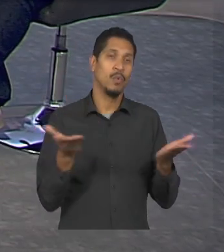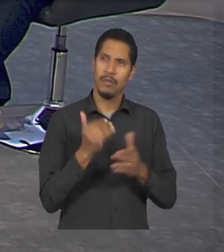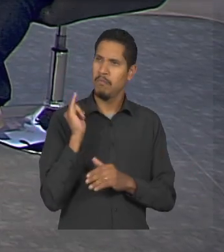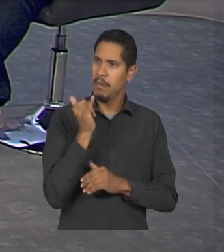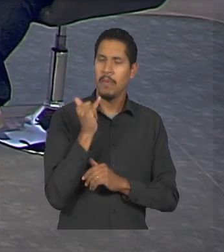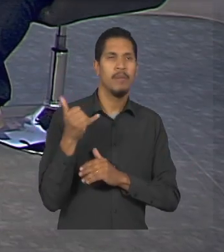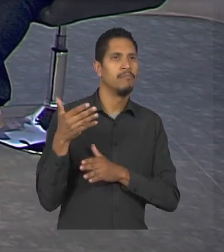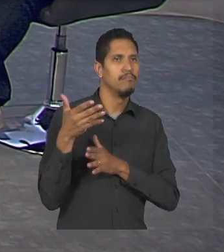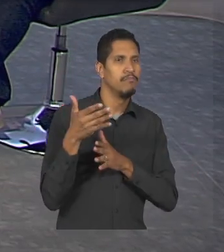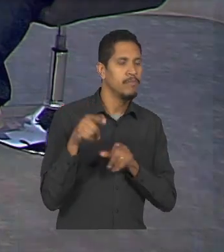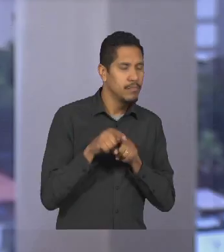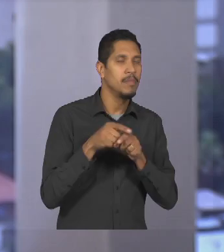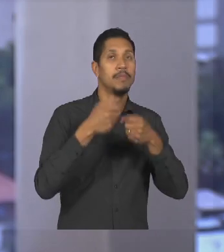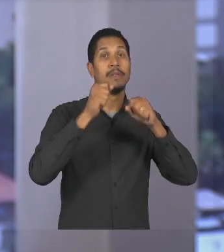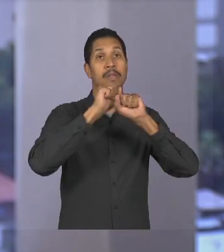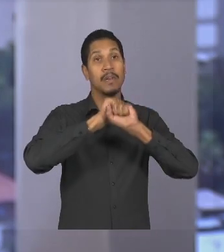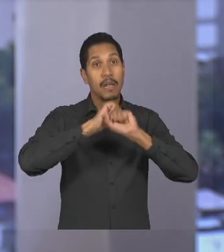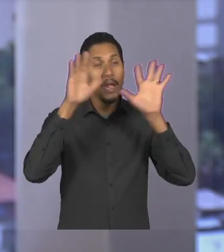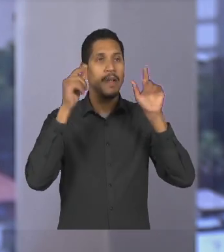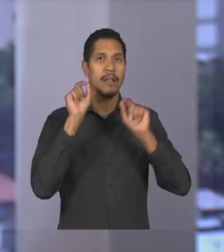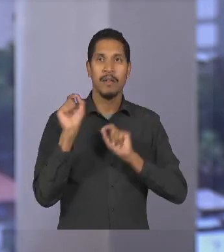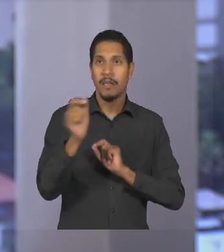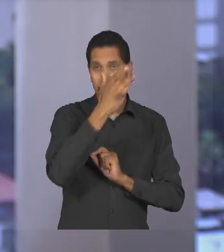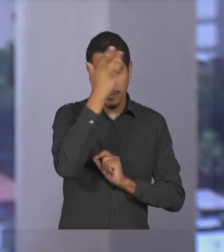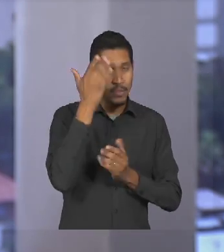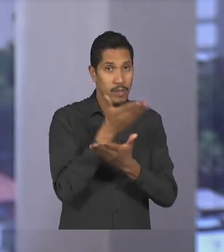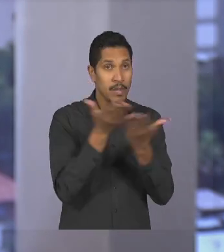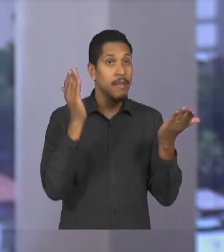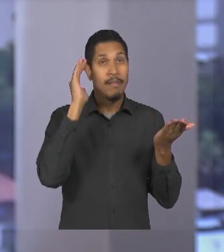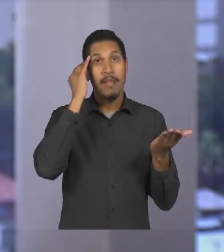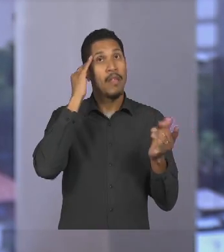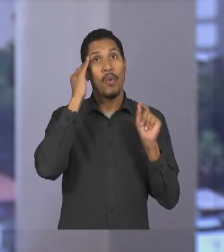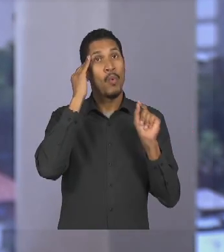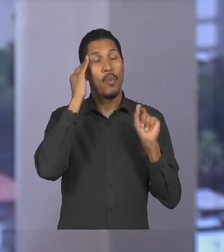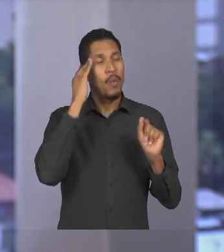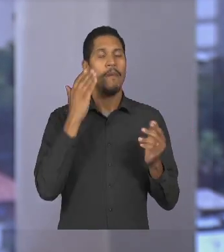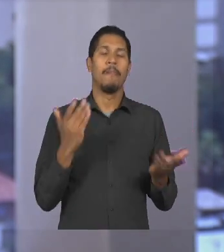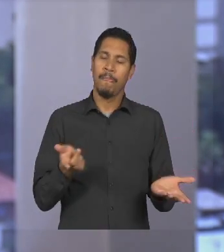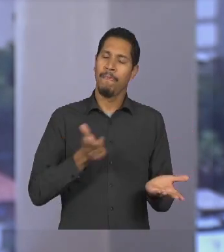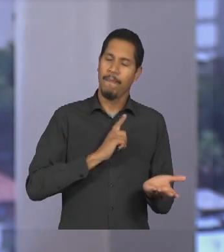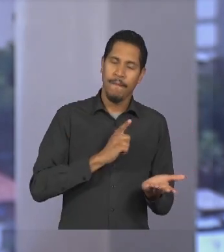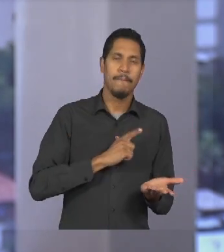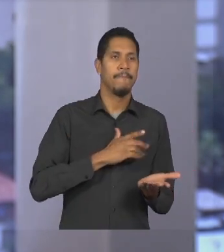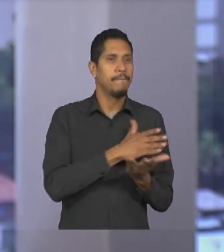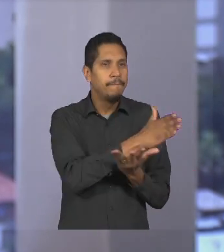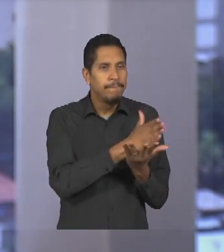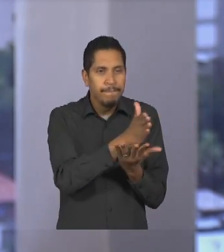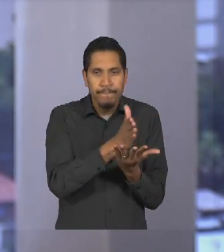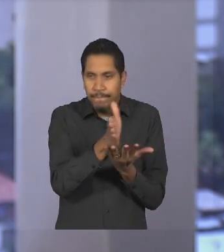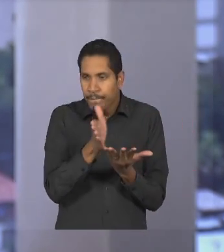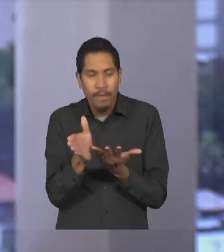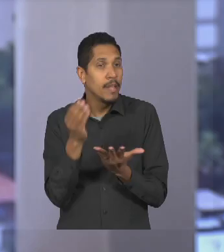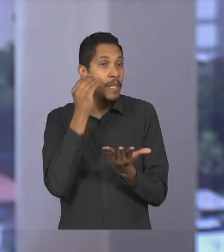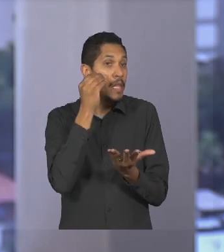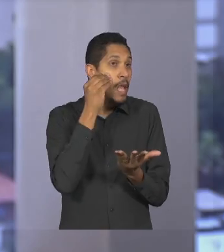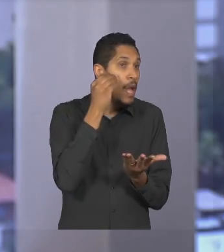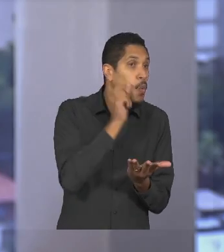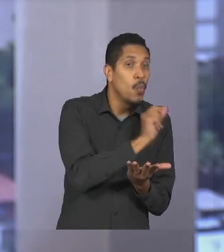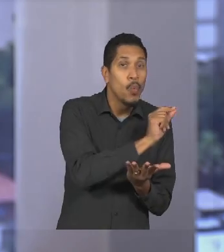ela ela tem que ser esclarecida para as pessoas para entenderem que olha existem caminhos a serem buscados